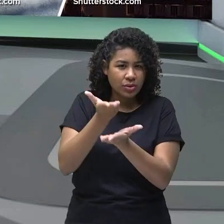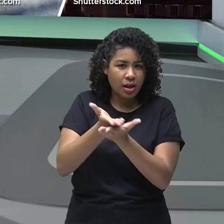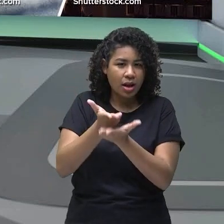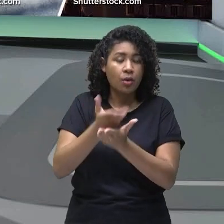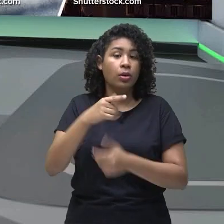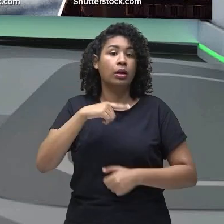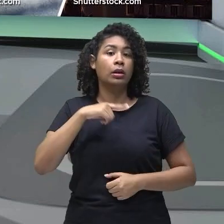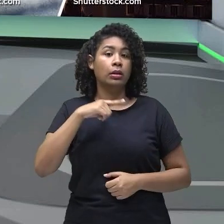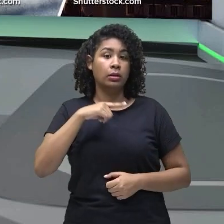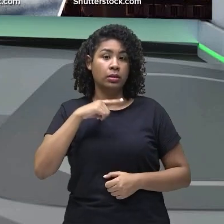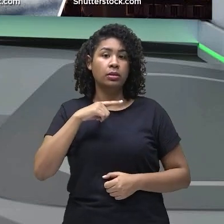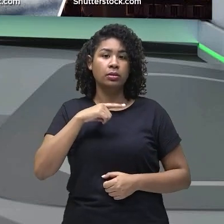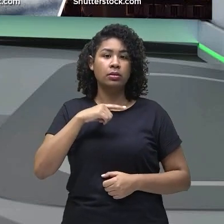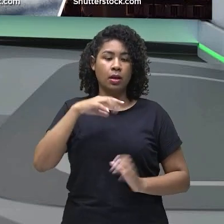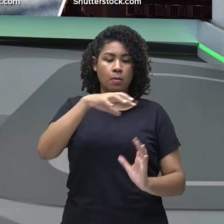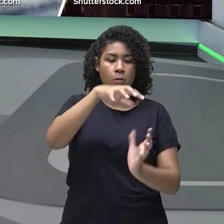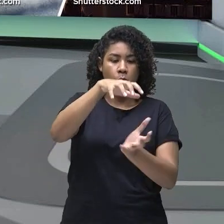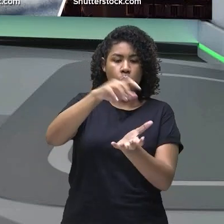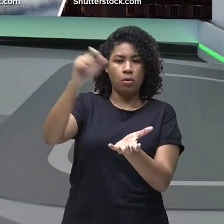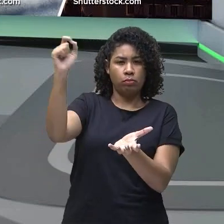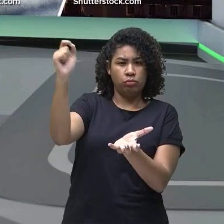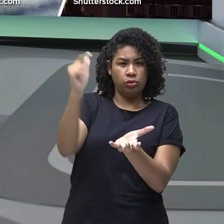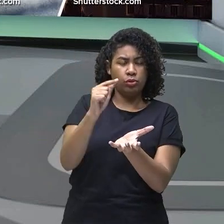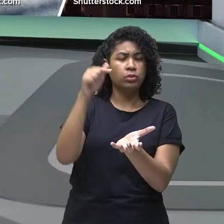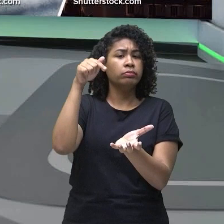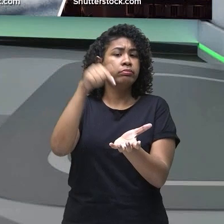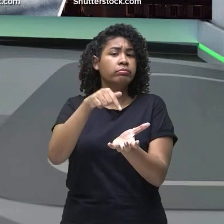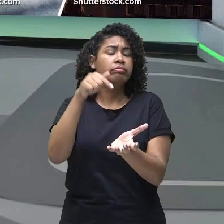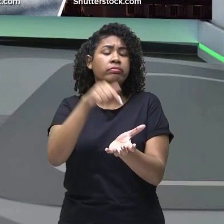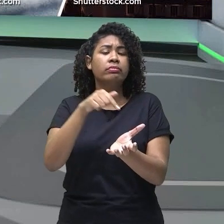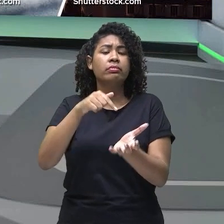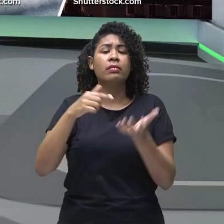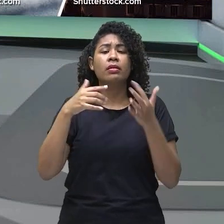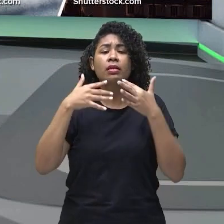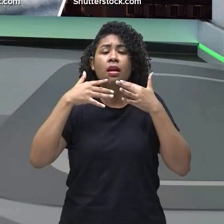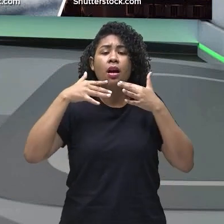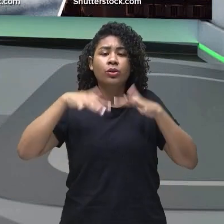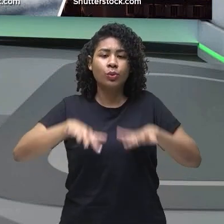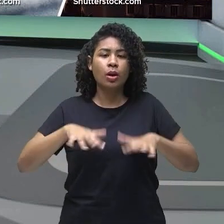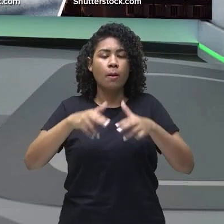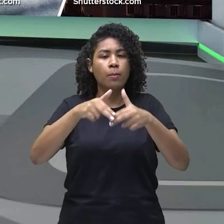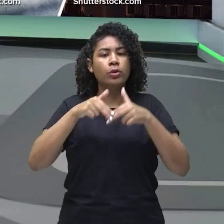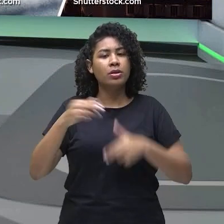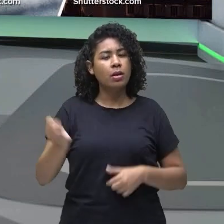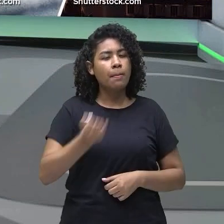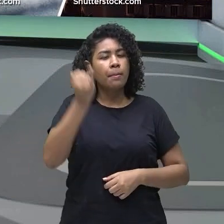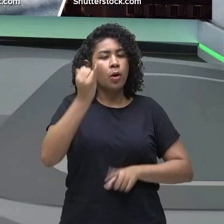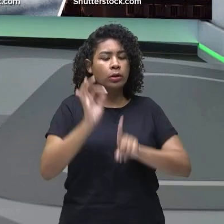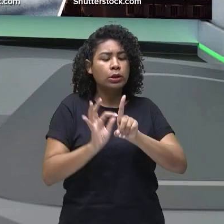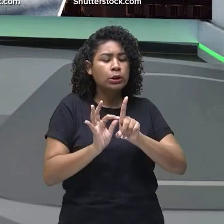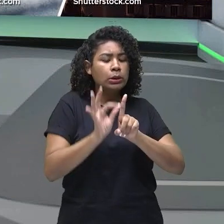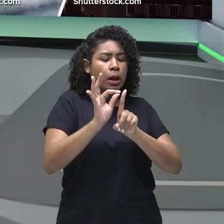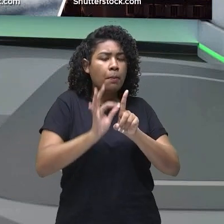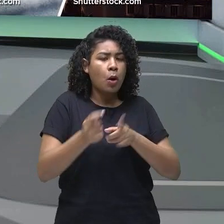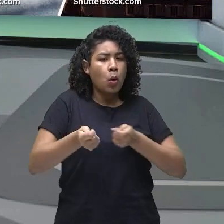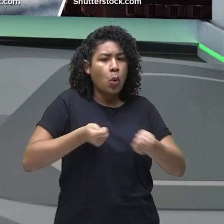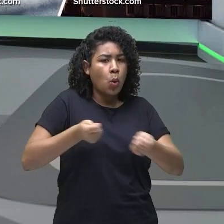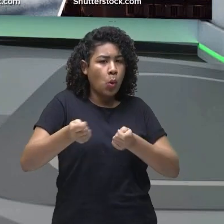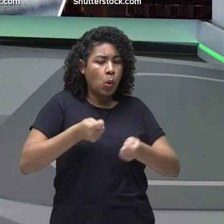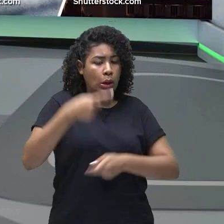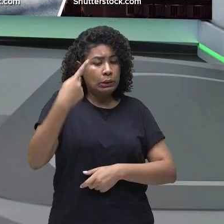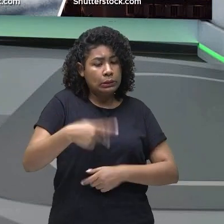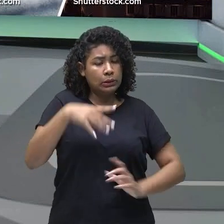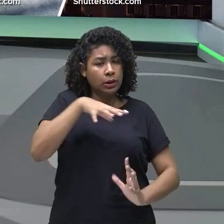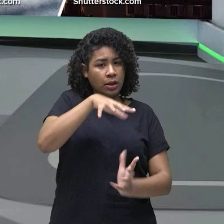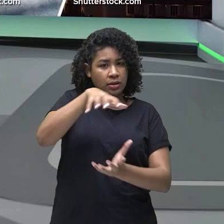natural e que ele é necessário para a manutenção da temperatura na terra mas quando há um desequilíbrio a gente